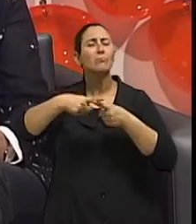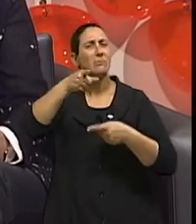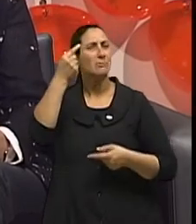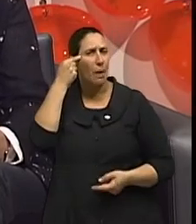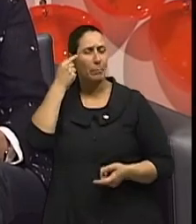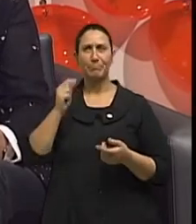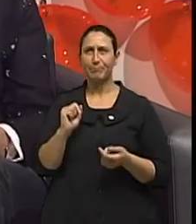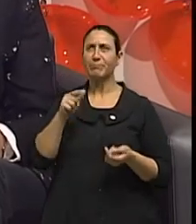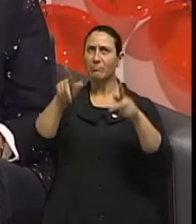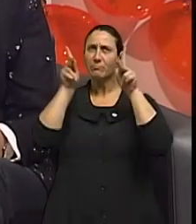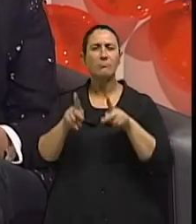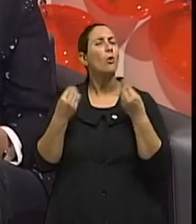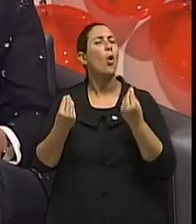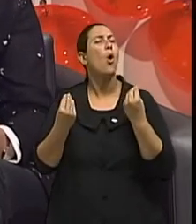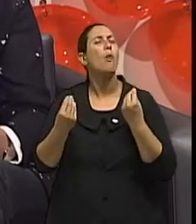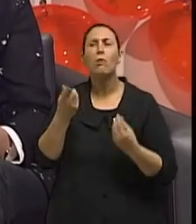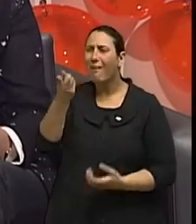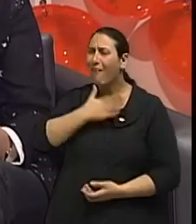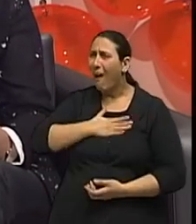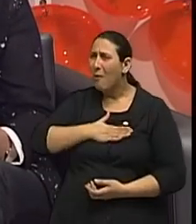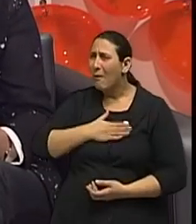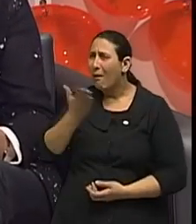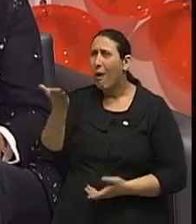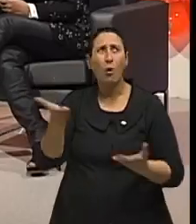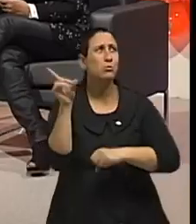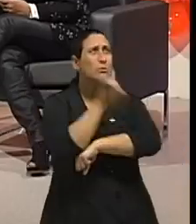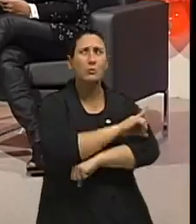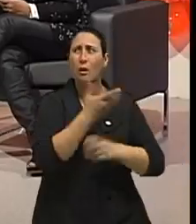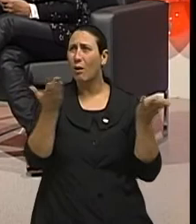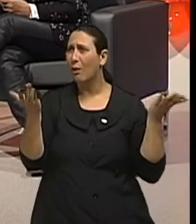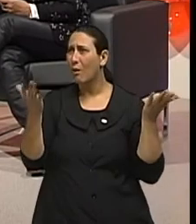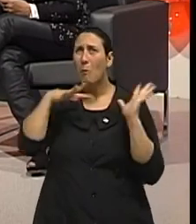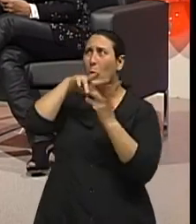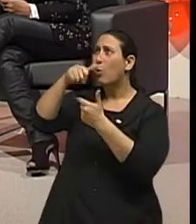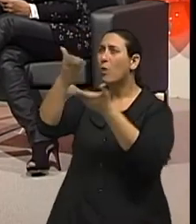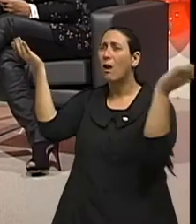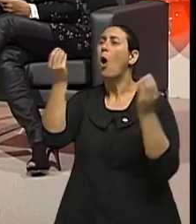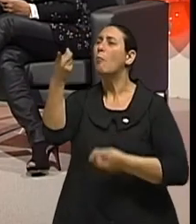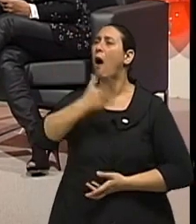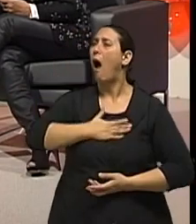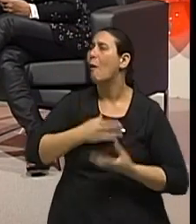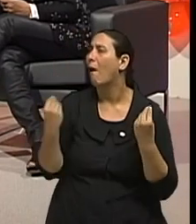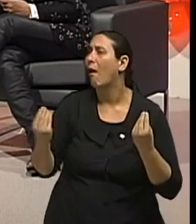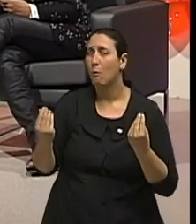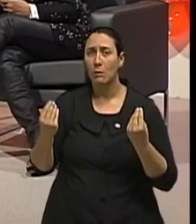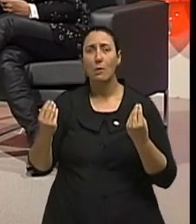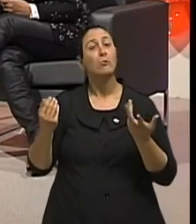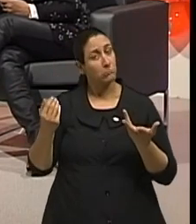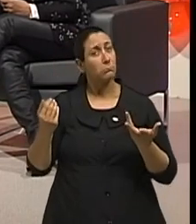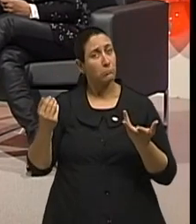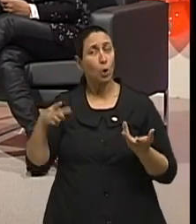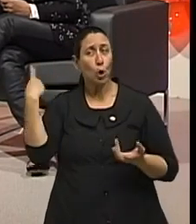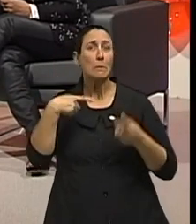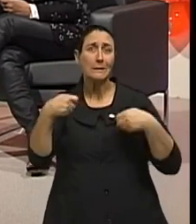que se tem um mais calmo, como é que tu pode estar calmo com esse dia de hoje, com esse mundo que está aí? Mas a gente deve, não só pode,